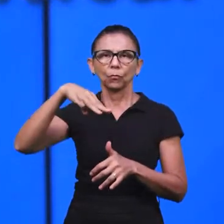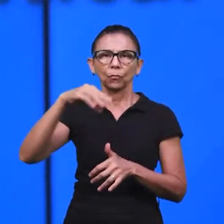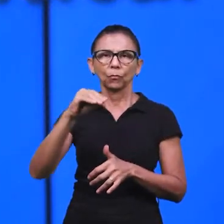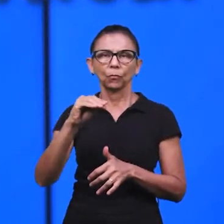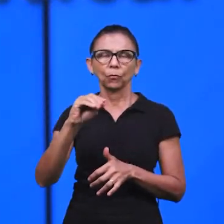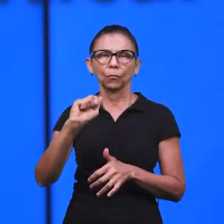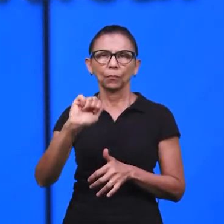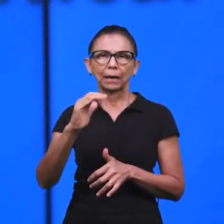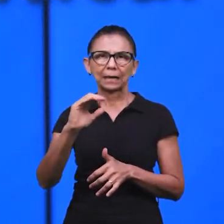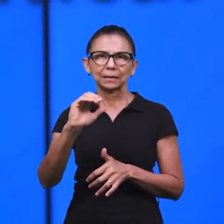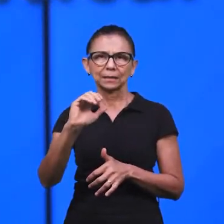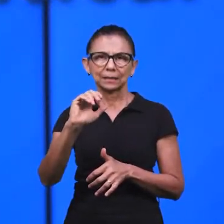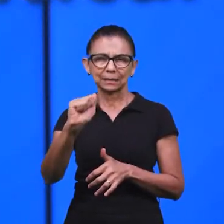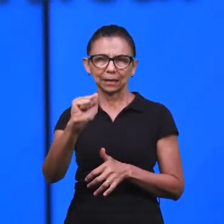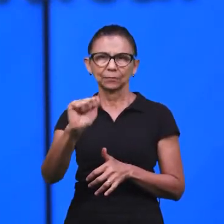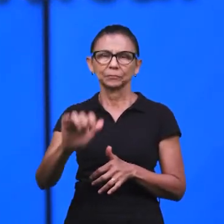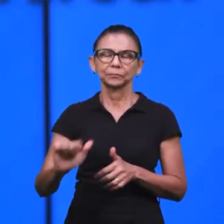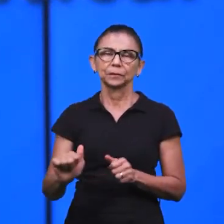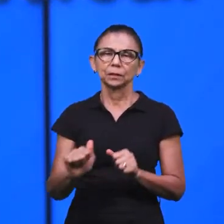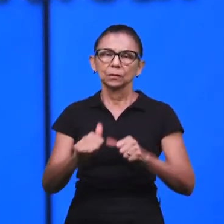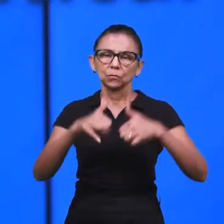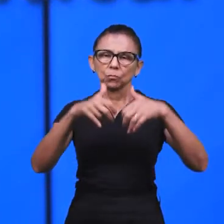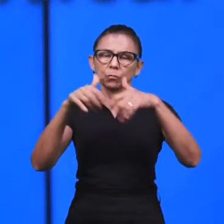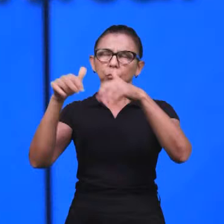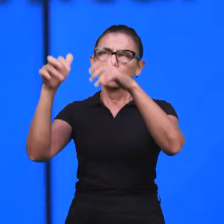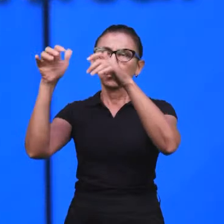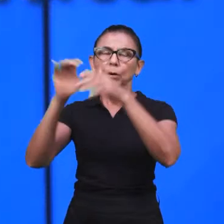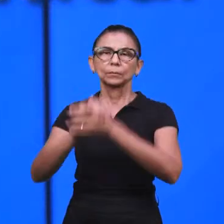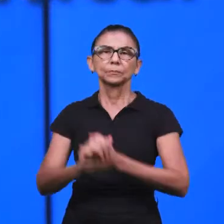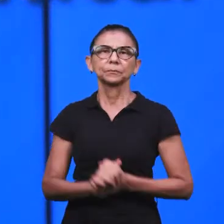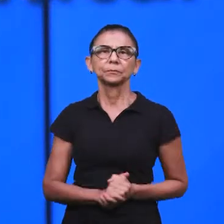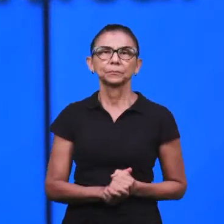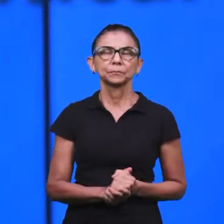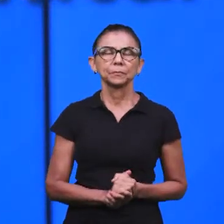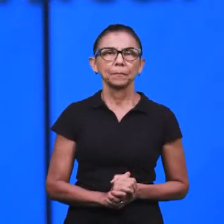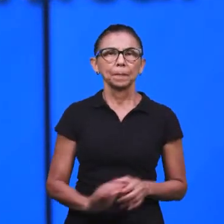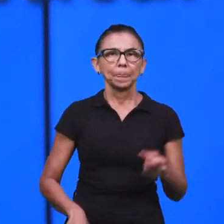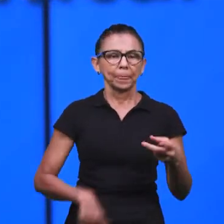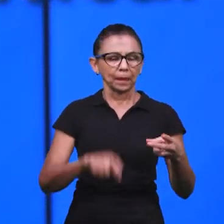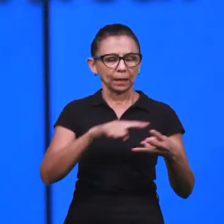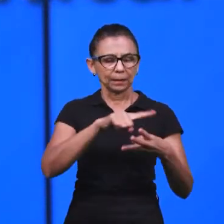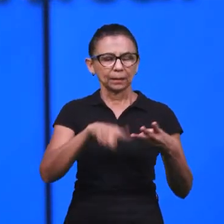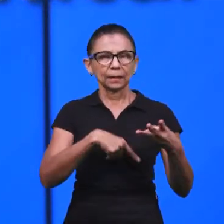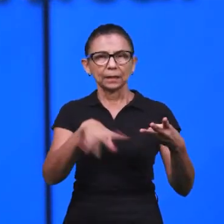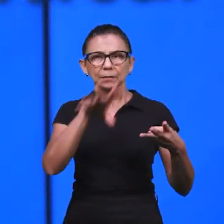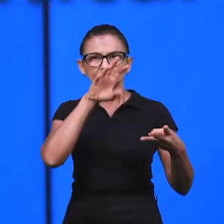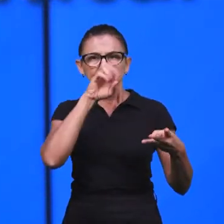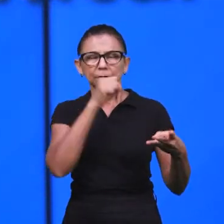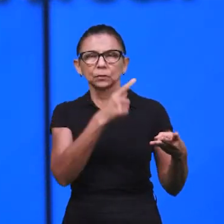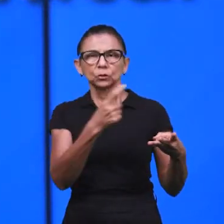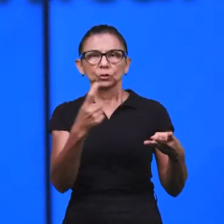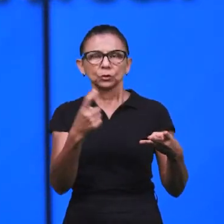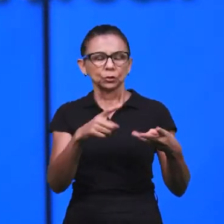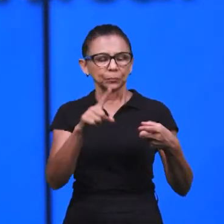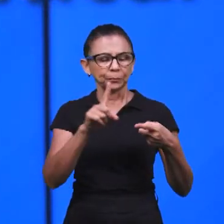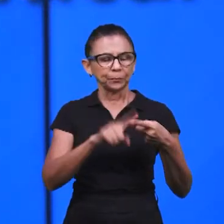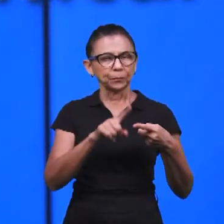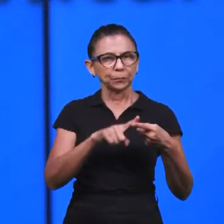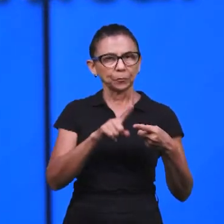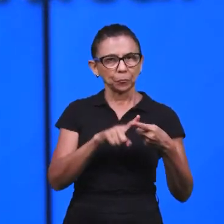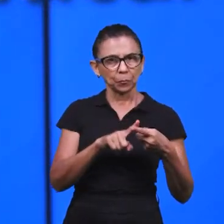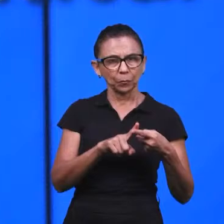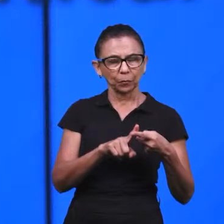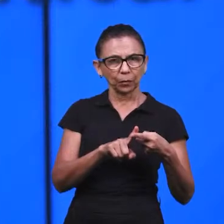fumaça, que é a mesma coisa. E ela sobe com três perfumes. Um desses perfumes é